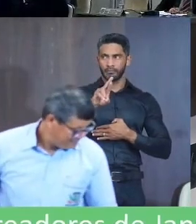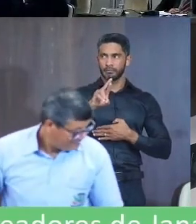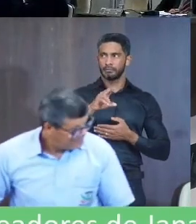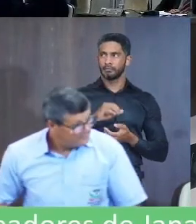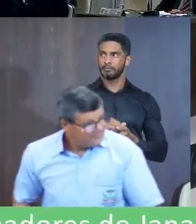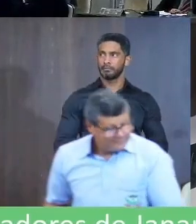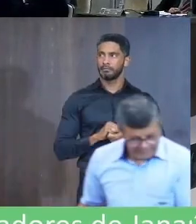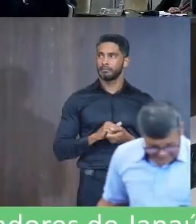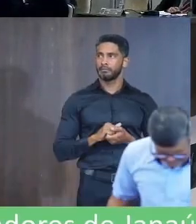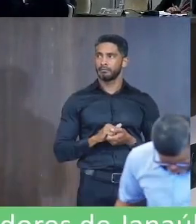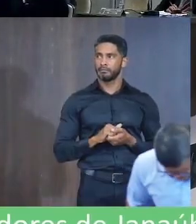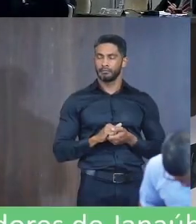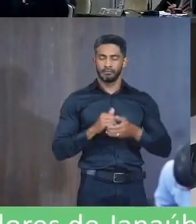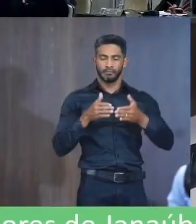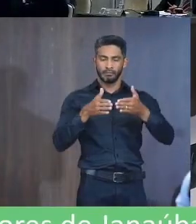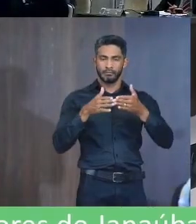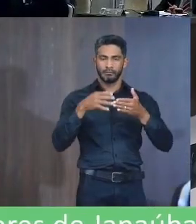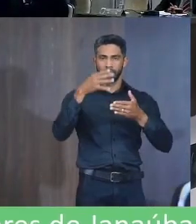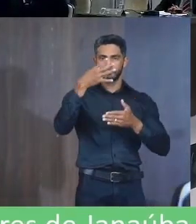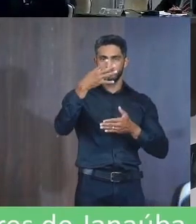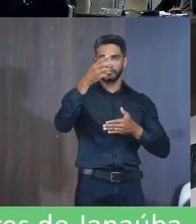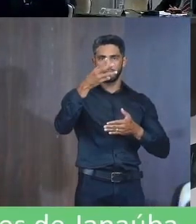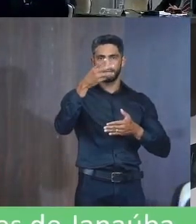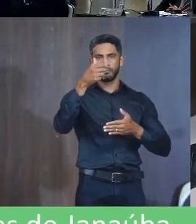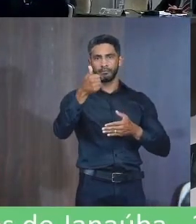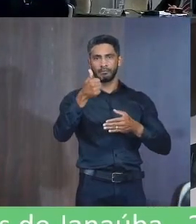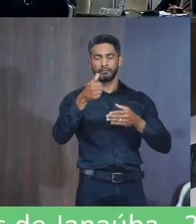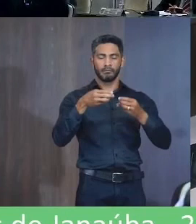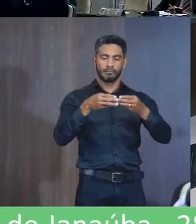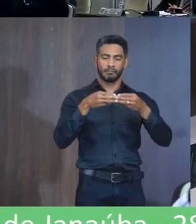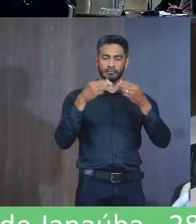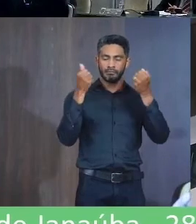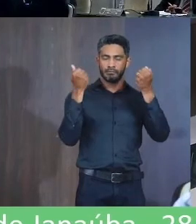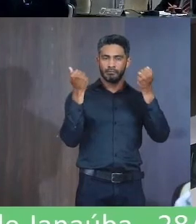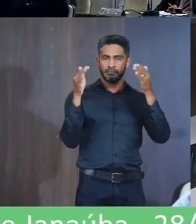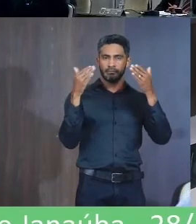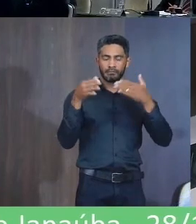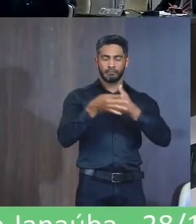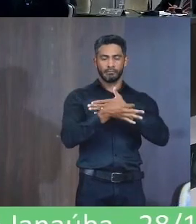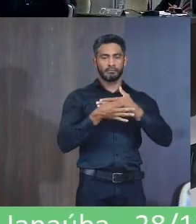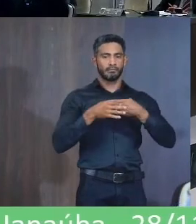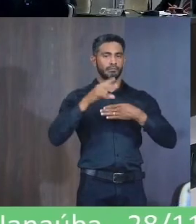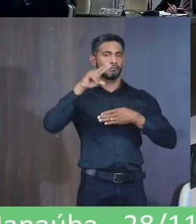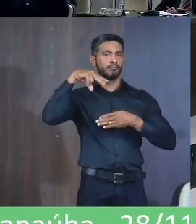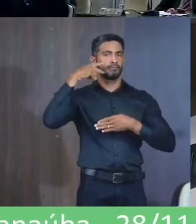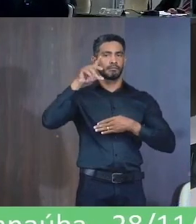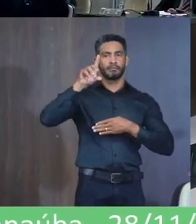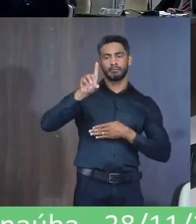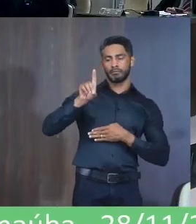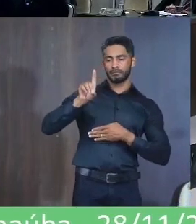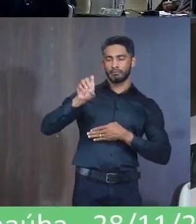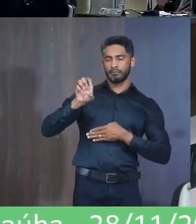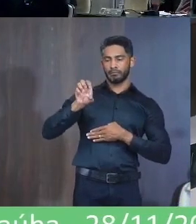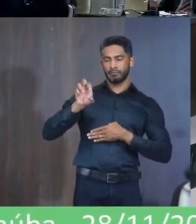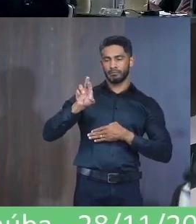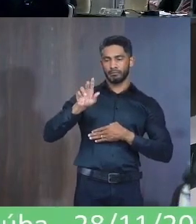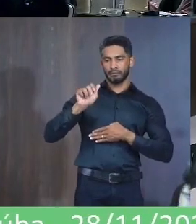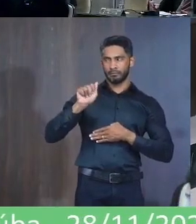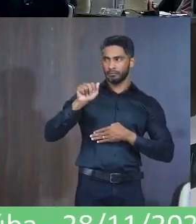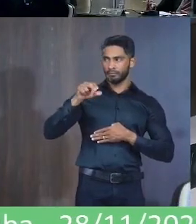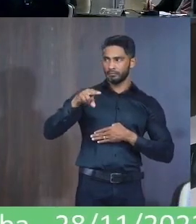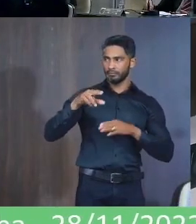Requerimento 431 2022 Moção de aplausos Autoria O vereador O vereador Derlan Miranda Dos Reis